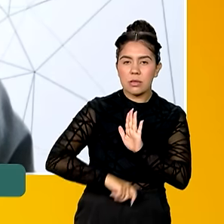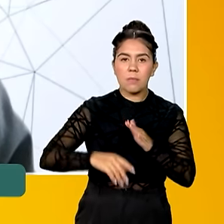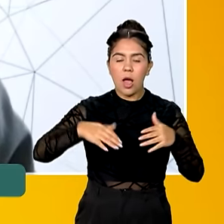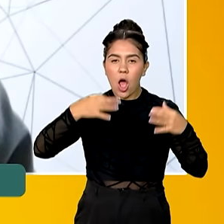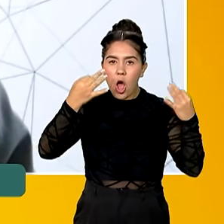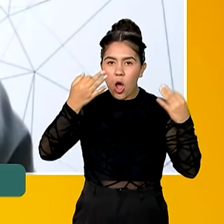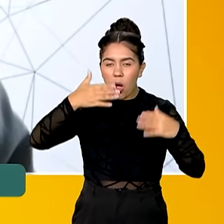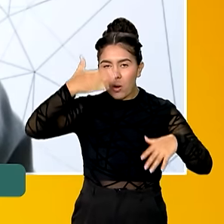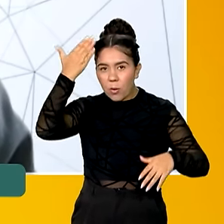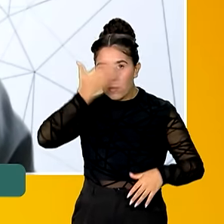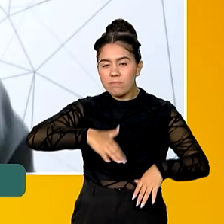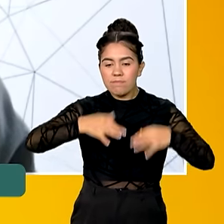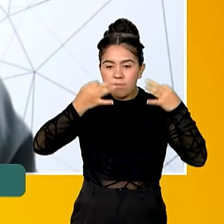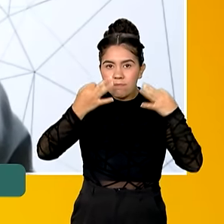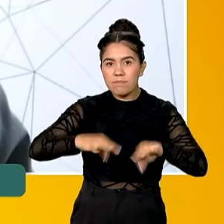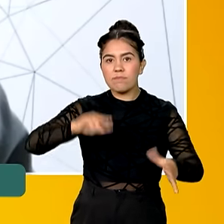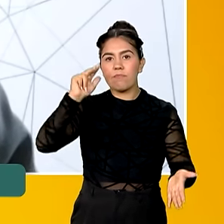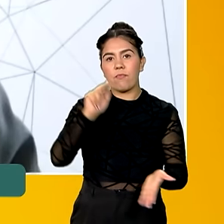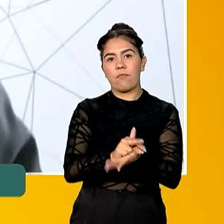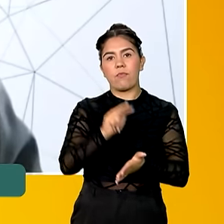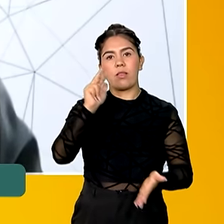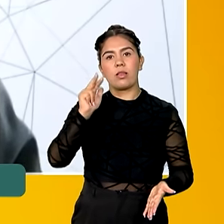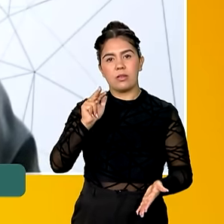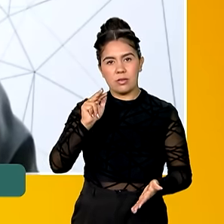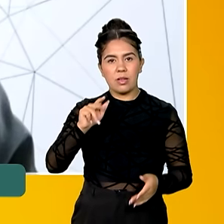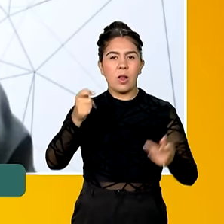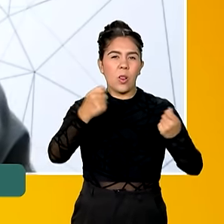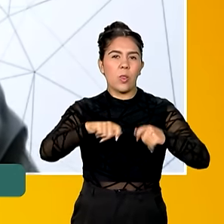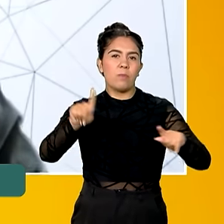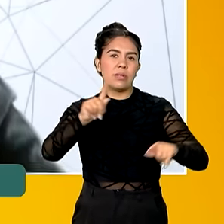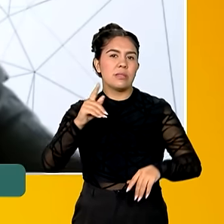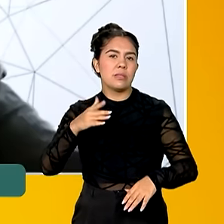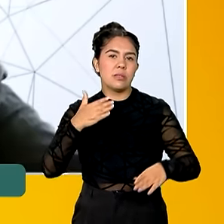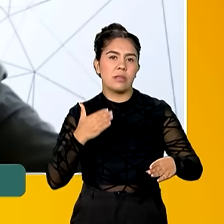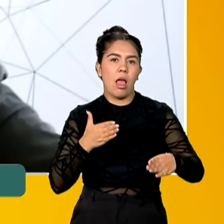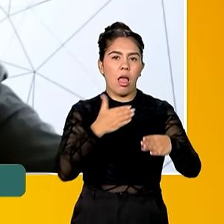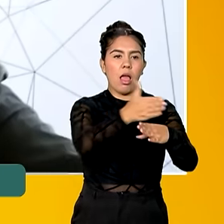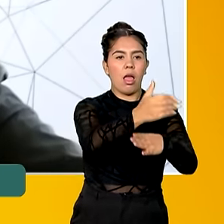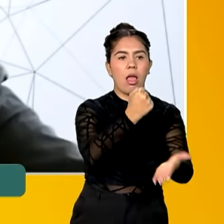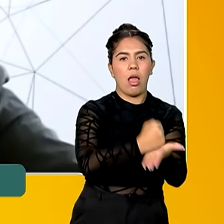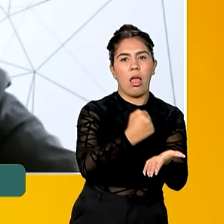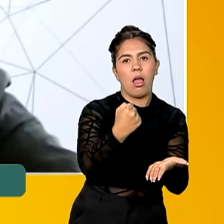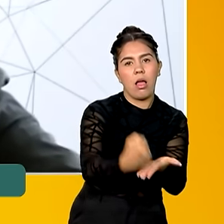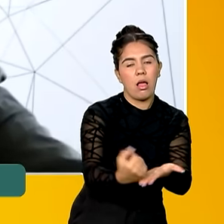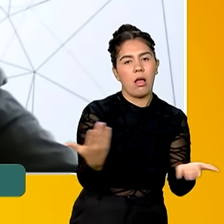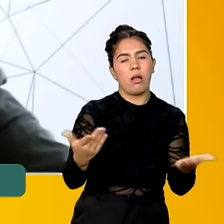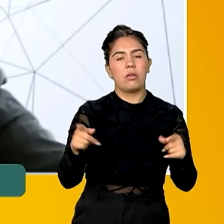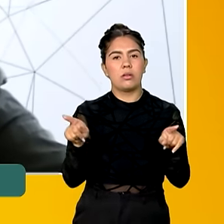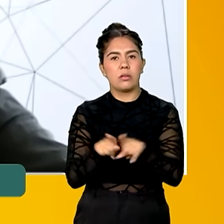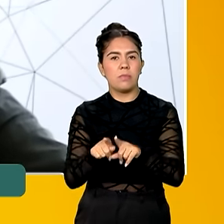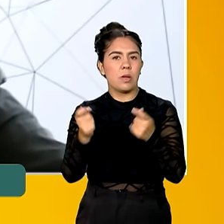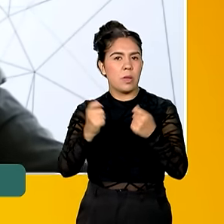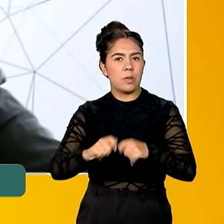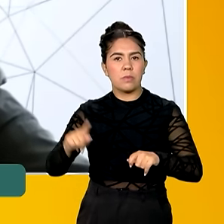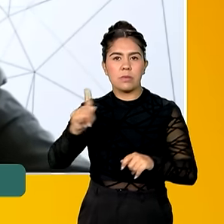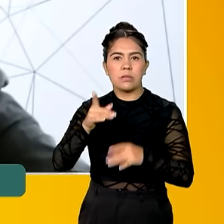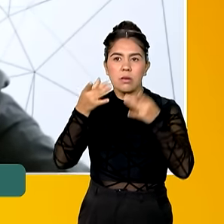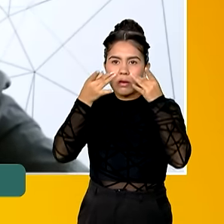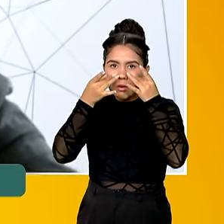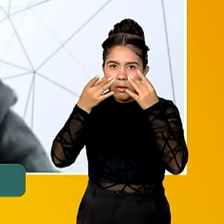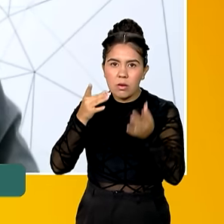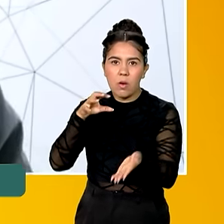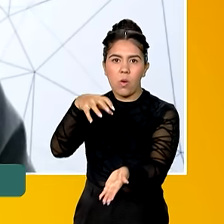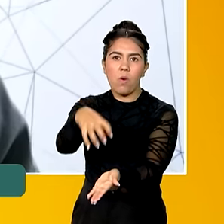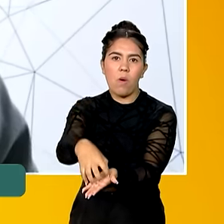de documentos perante a administração pública sem ter que reconhecer firma, sem ter que entregar o documento presencialmente num balcão de atendimento, por exemplo, do